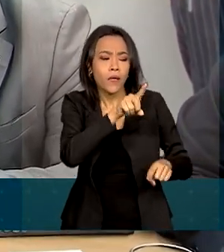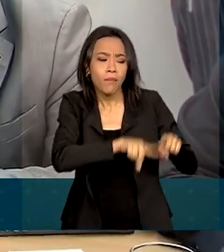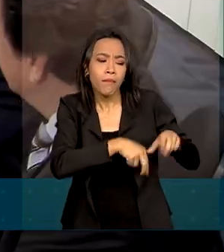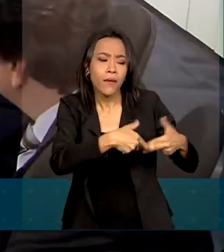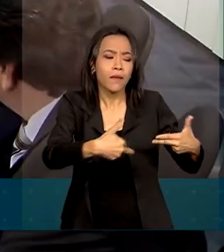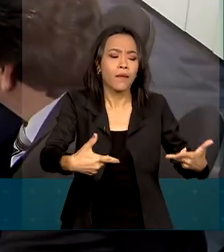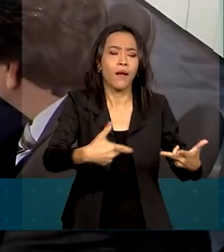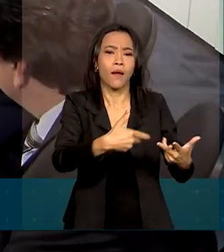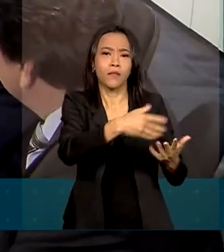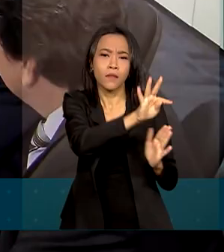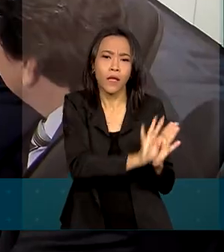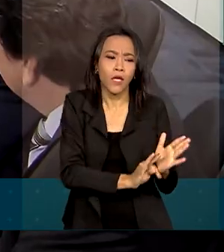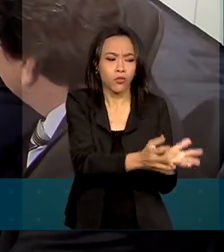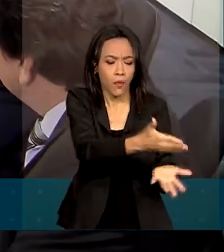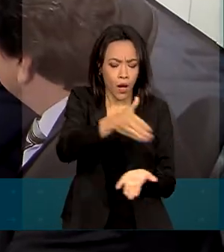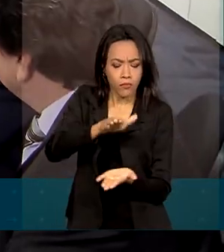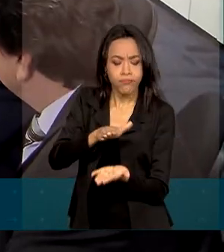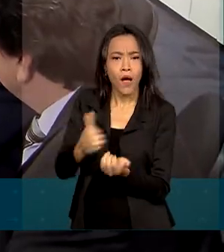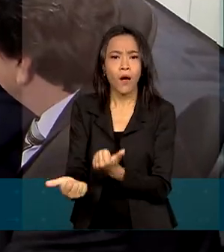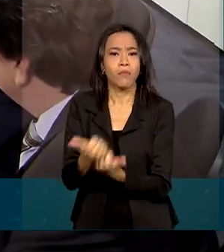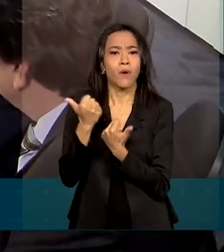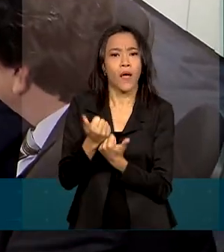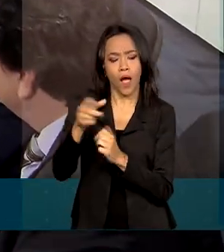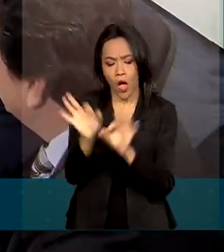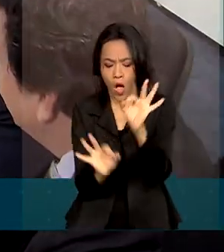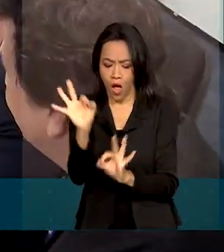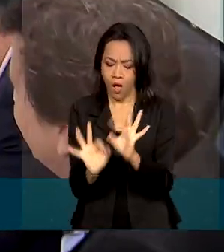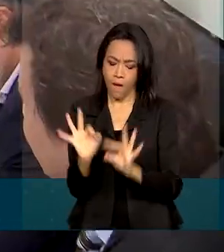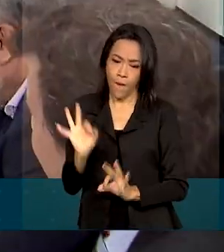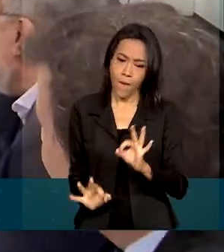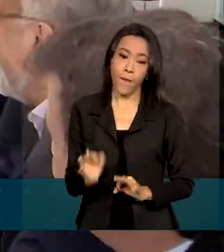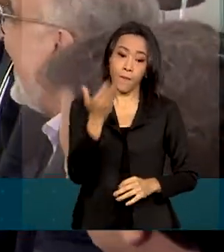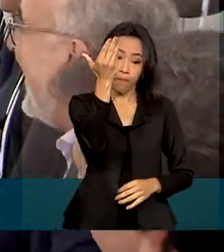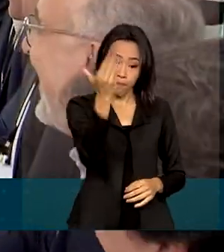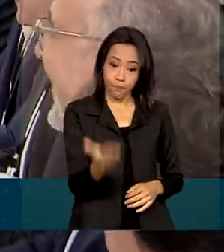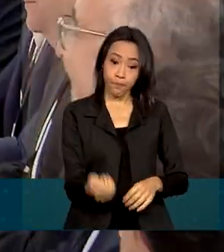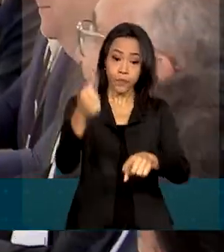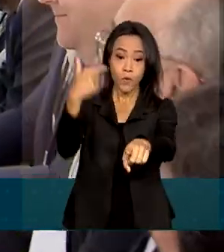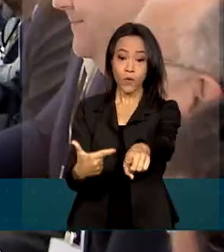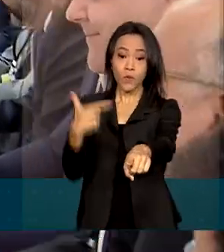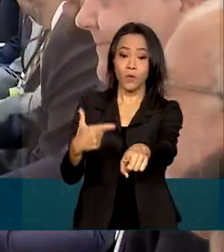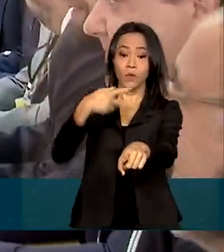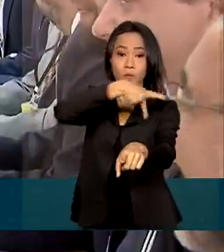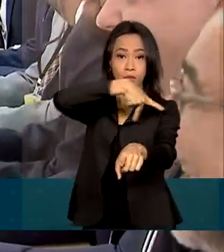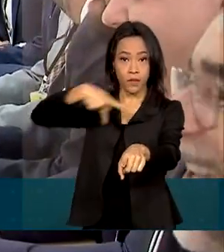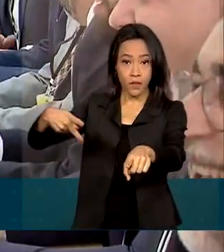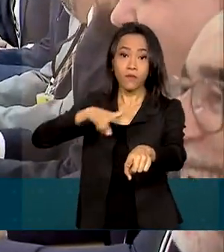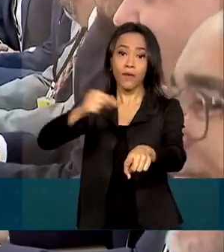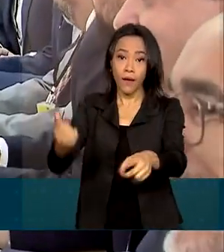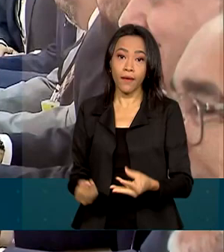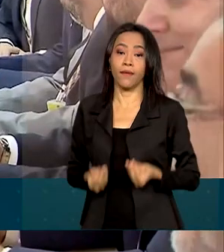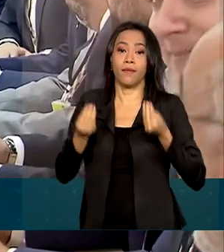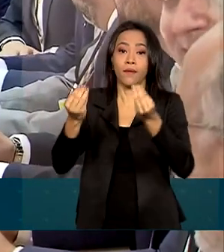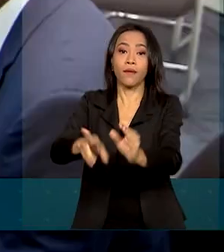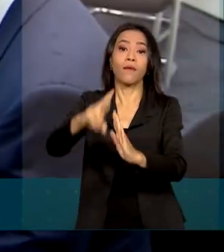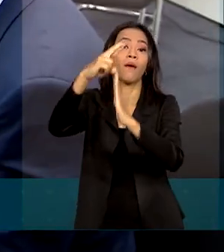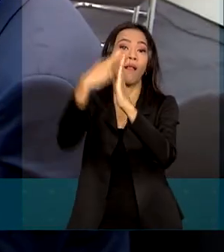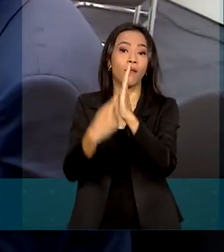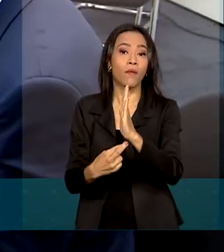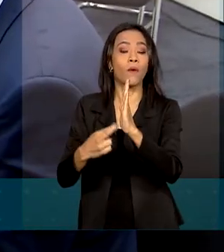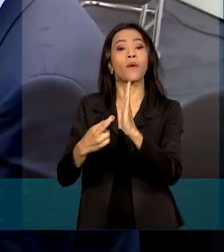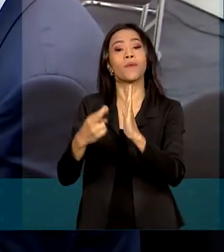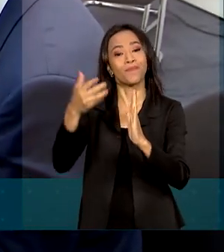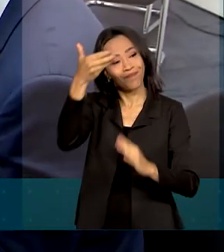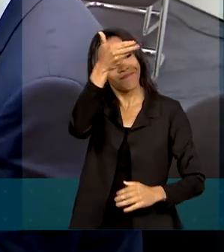gestão. O vice-presidente eleito e coordenador da transição, Geraldo Alckmin, deve entregar o relatório final dos GTs ao